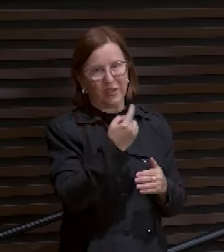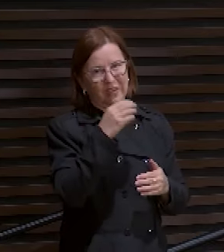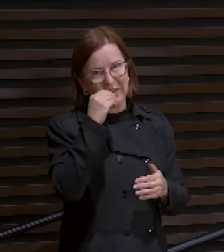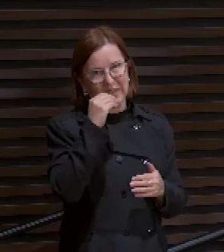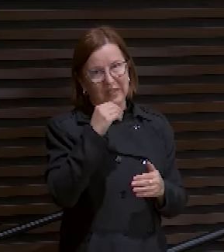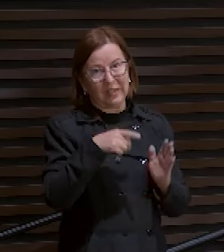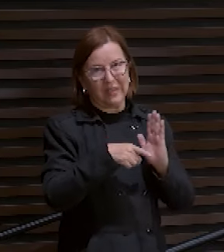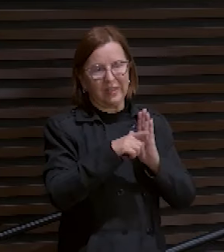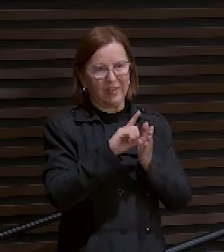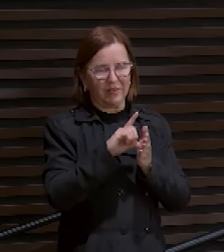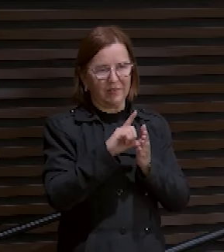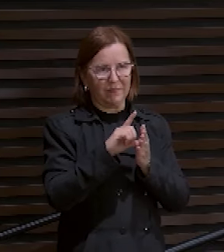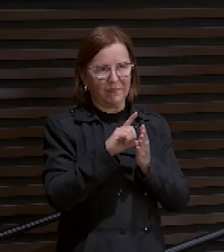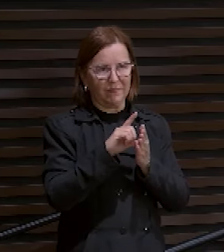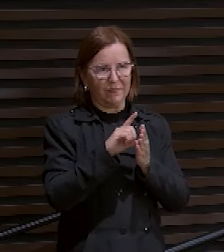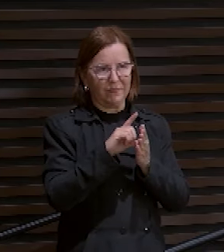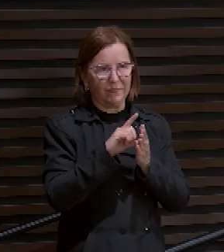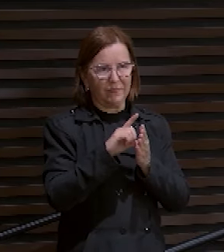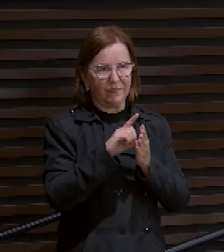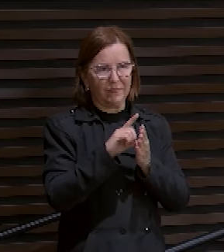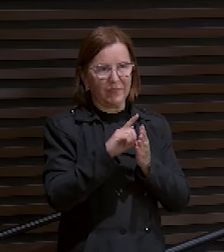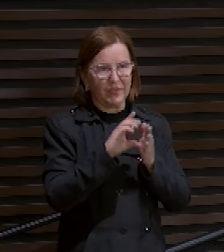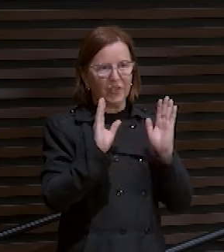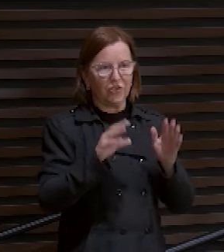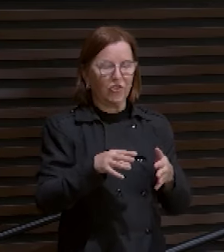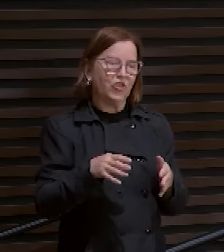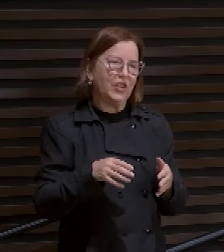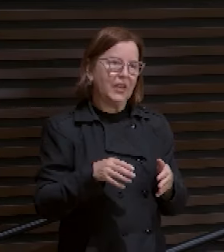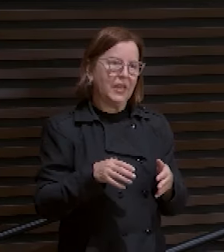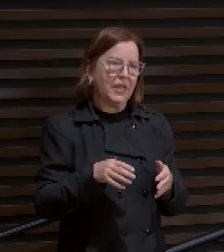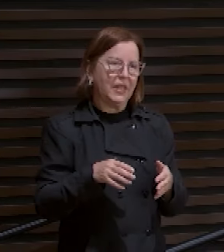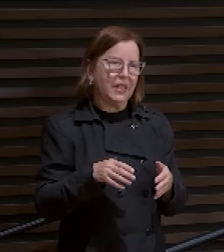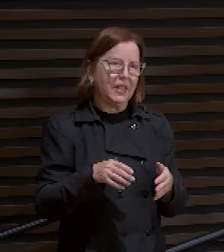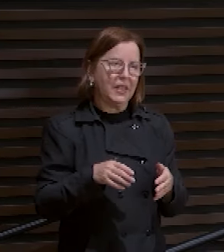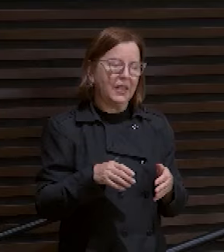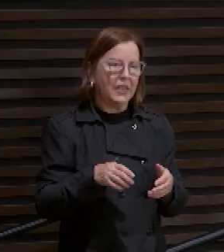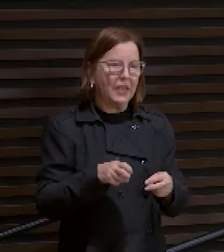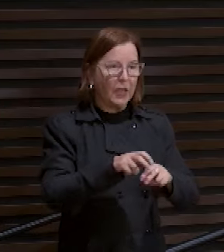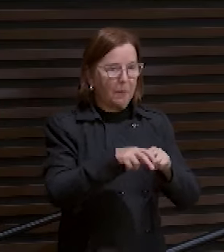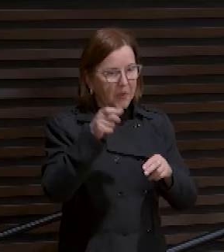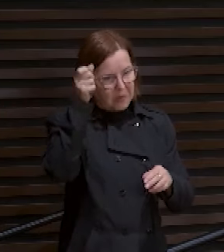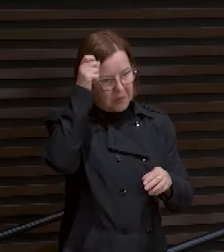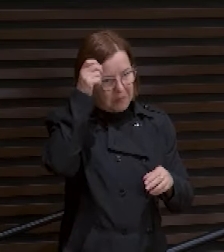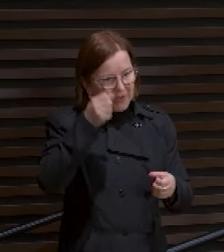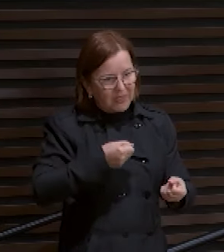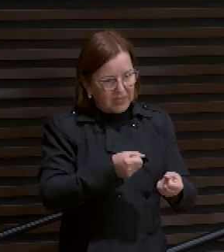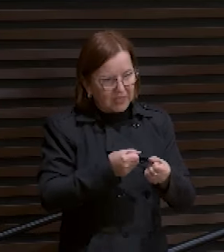Antes, ele foi tentado em todas as coisas a nossa semelhança, mas sem pecado.